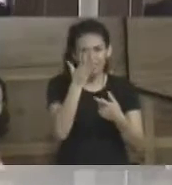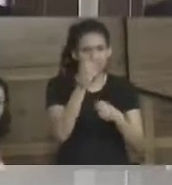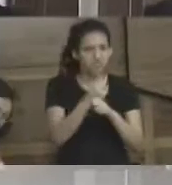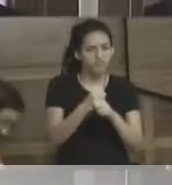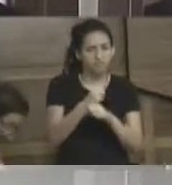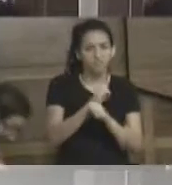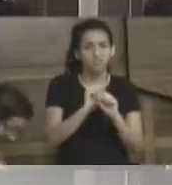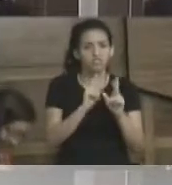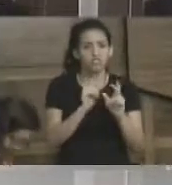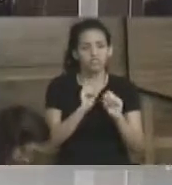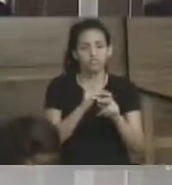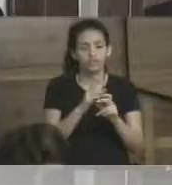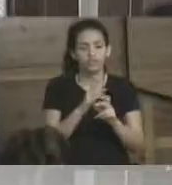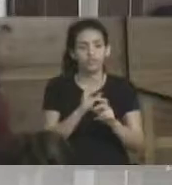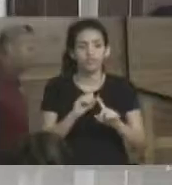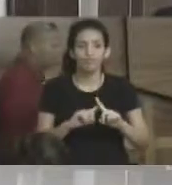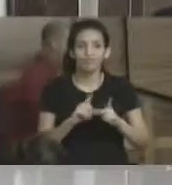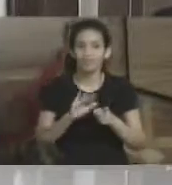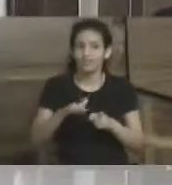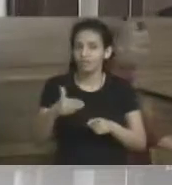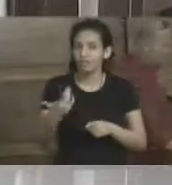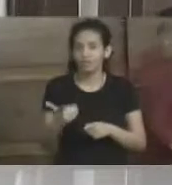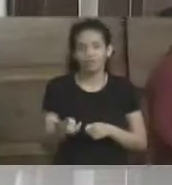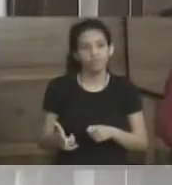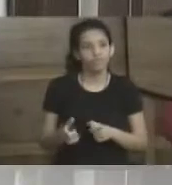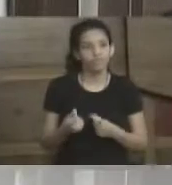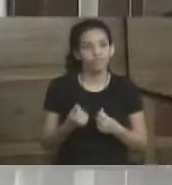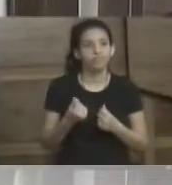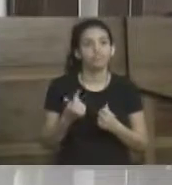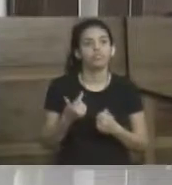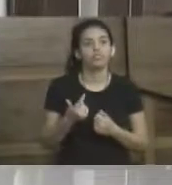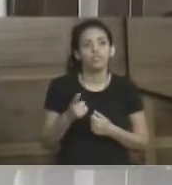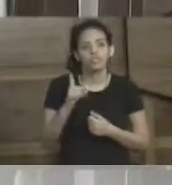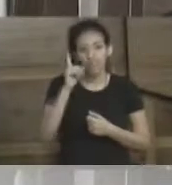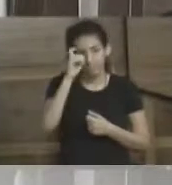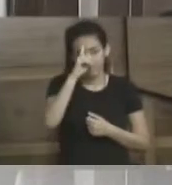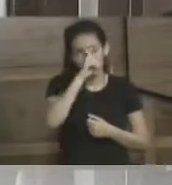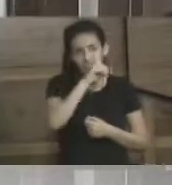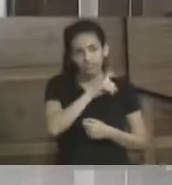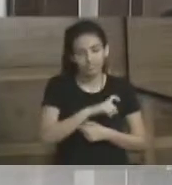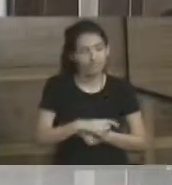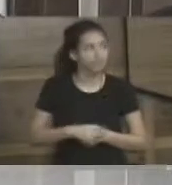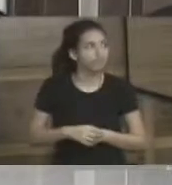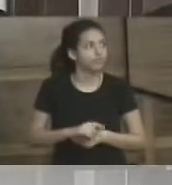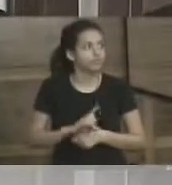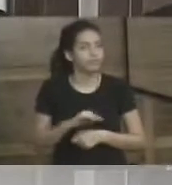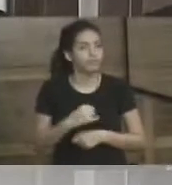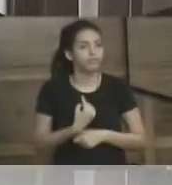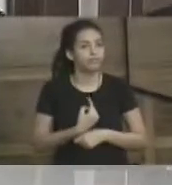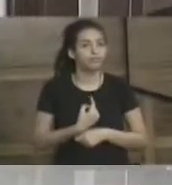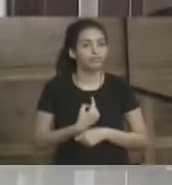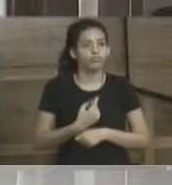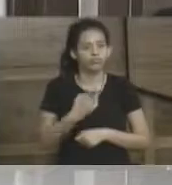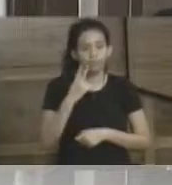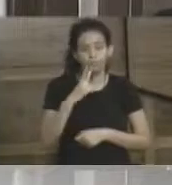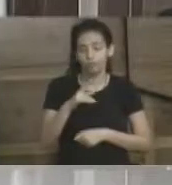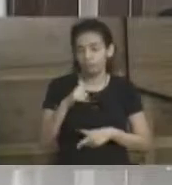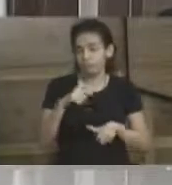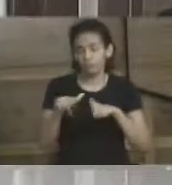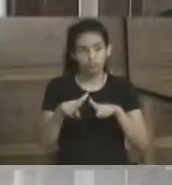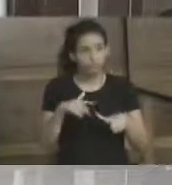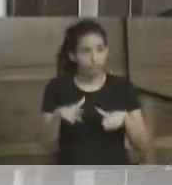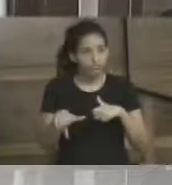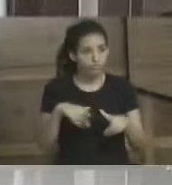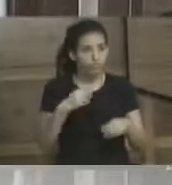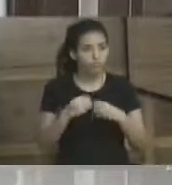bacana, tudo mais, é muito bonito. Agora, trabalhar sem dinheiro, aí é que a gente vê quem é quem. A gente vê qual o trabalho que aquela